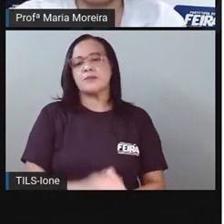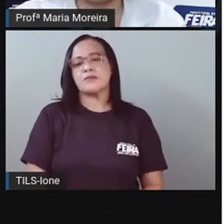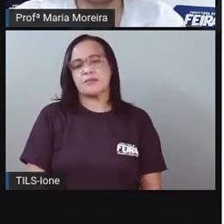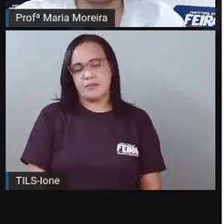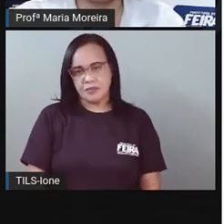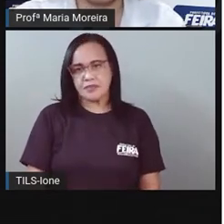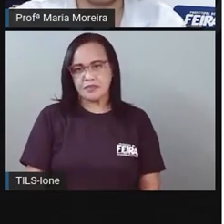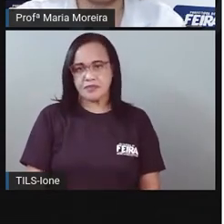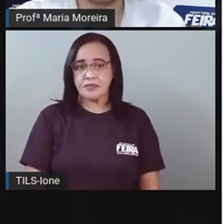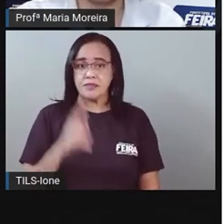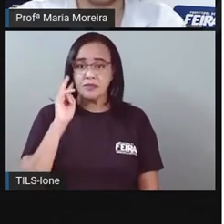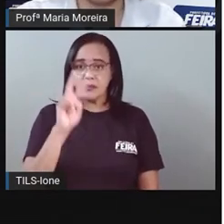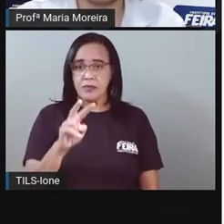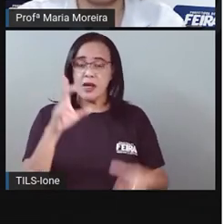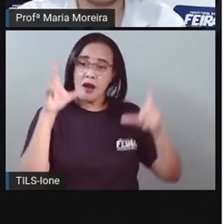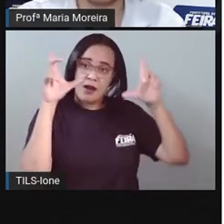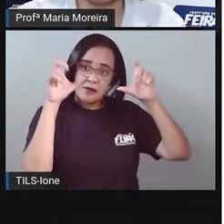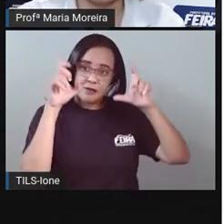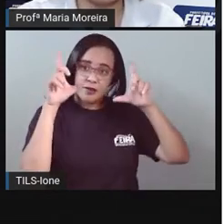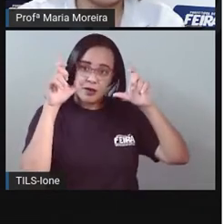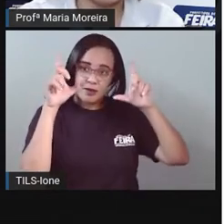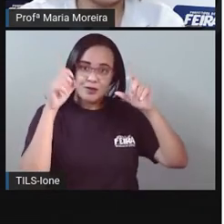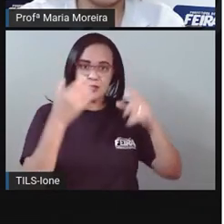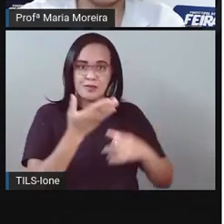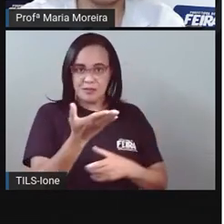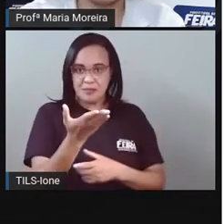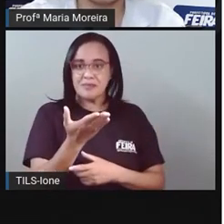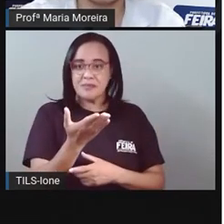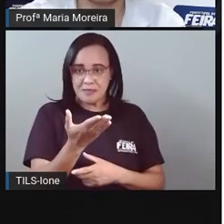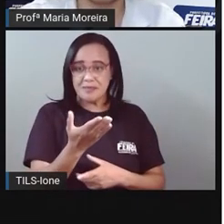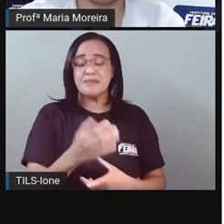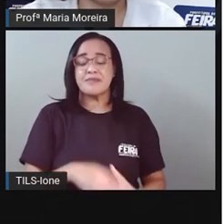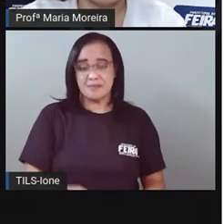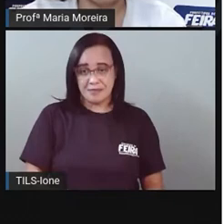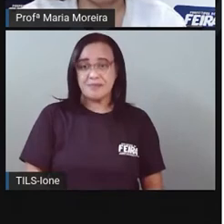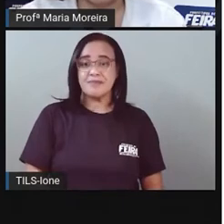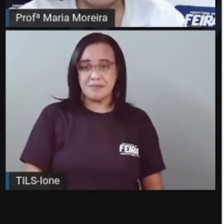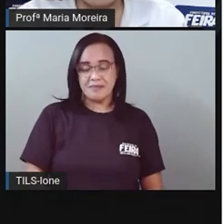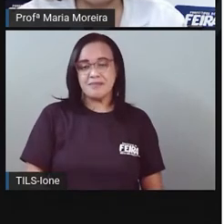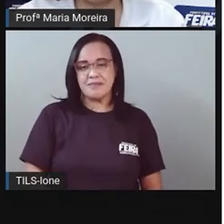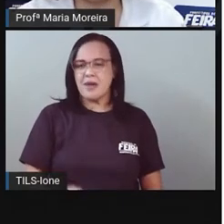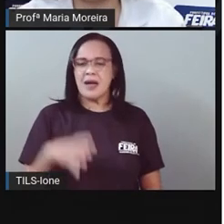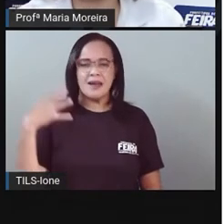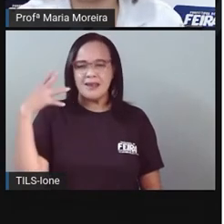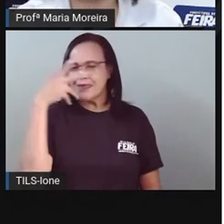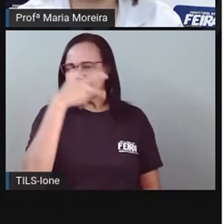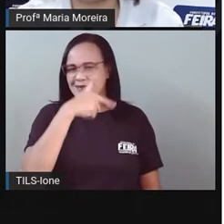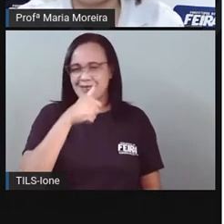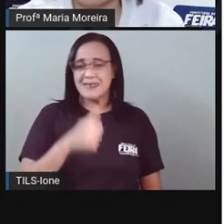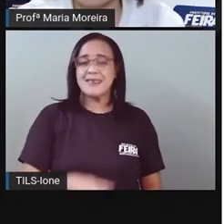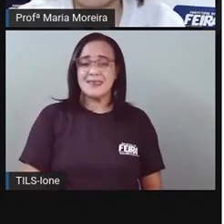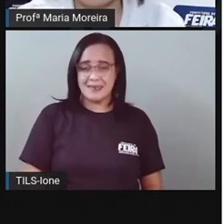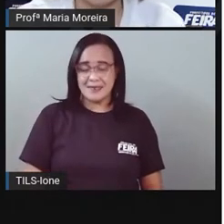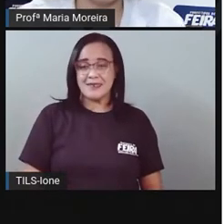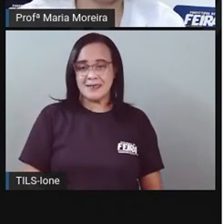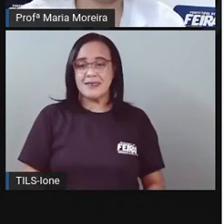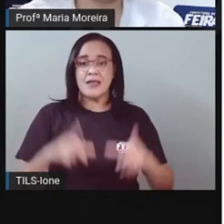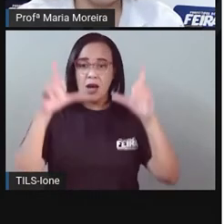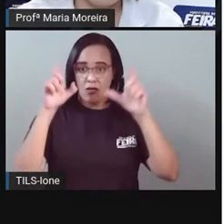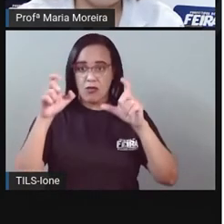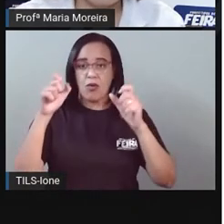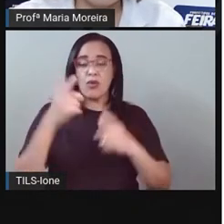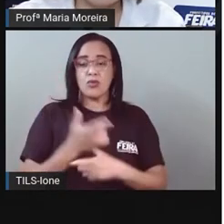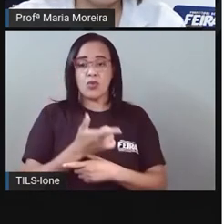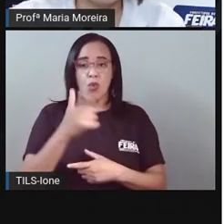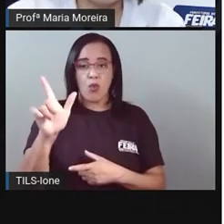Obviamente Porque se eu fosse tirar Uma foto do meu celular Não ia ficar tão linda assim Né? Ter sido algum fotógrafo profissional A Pró trouxe Uma outra imagem Né? Que não é tão